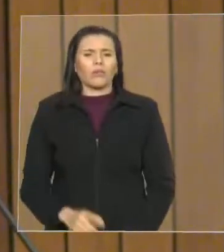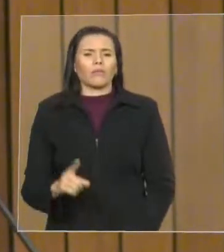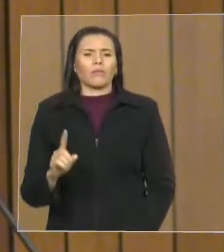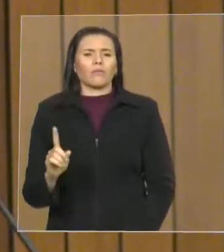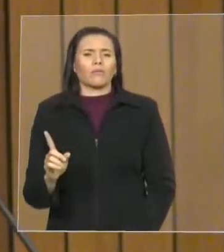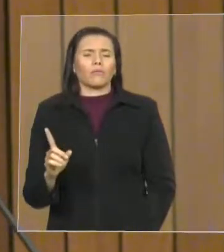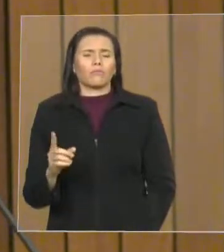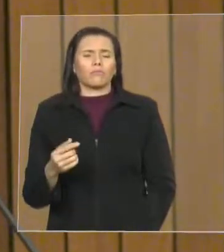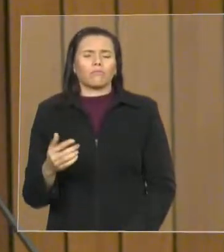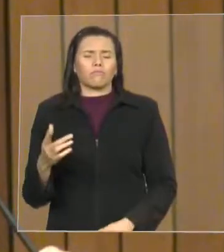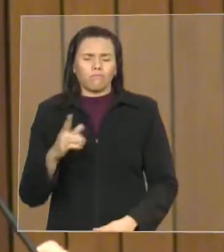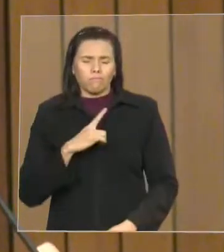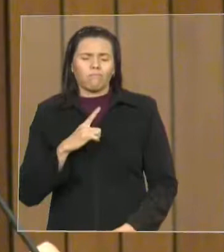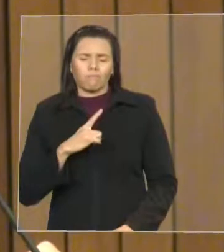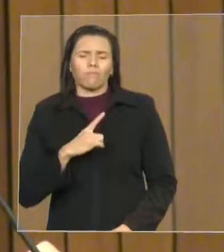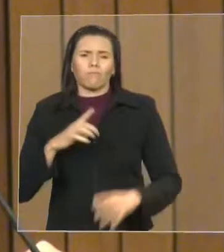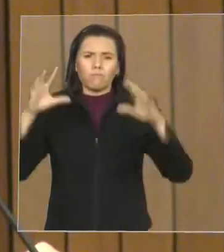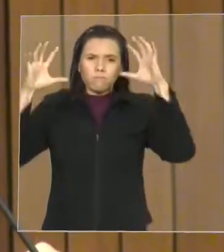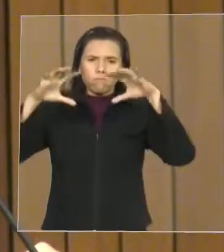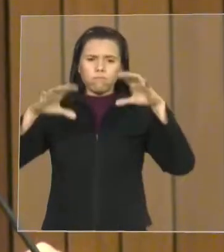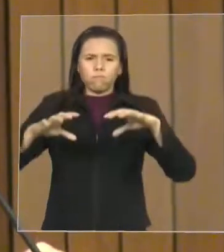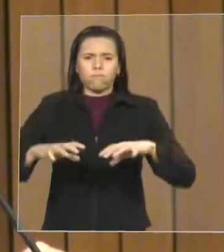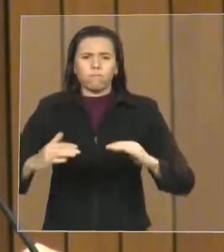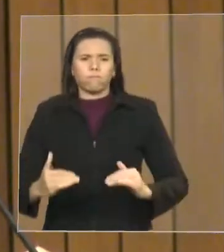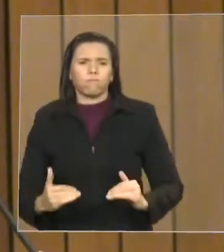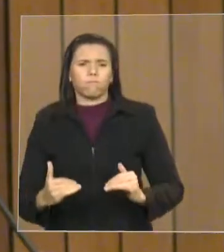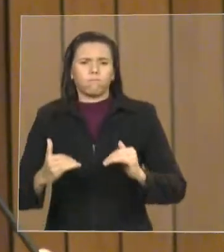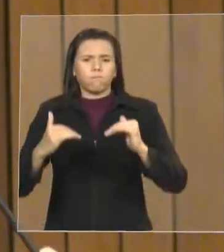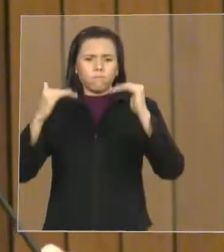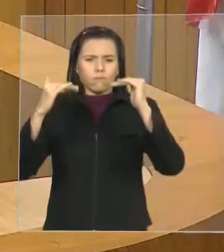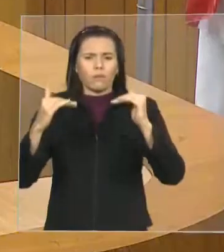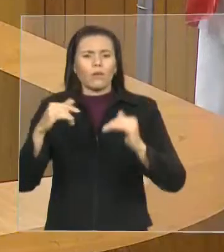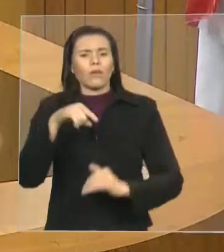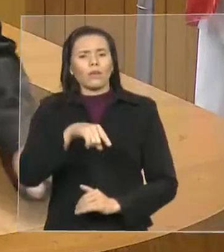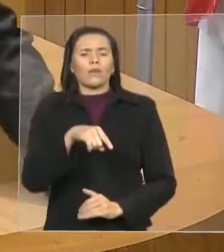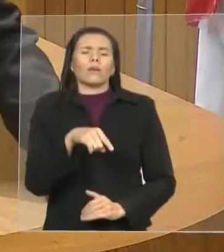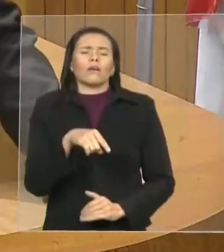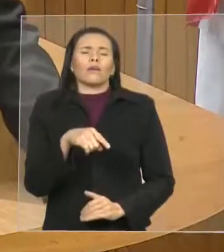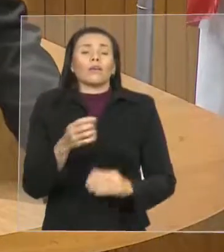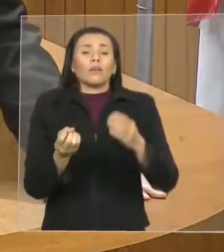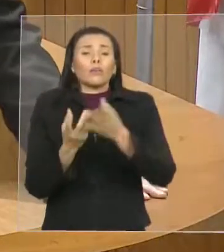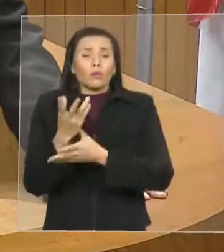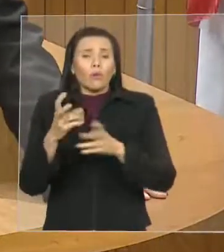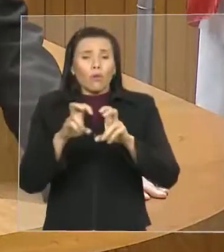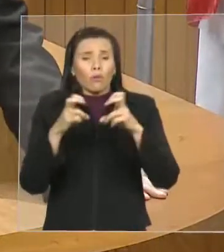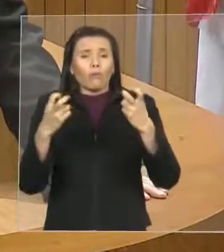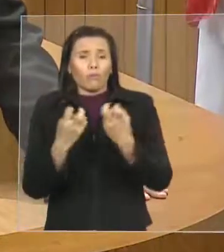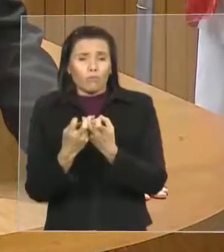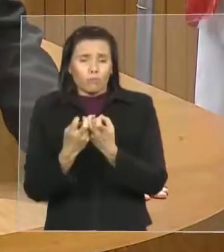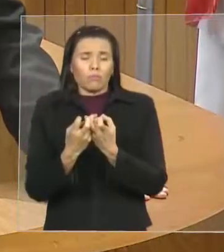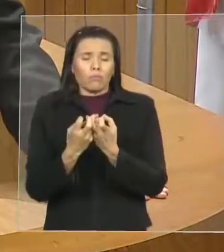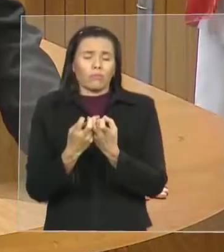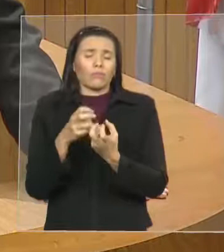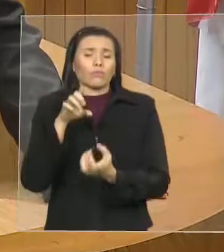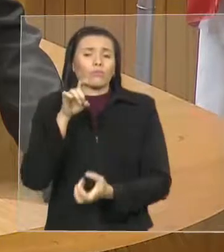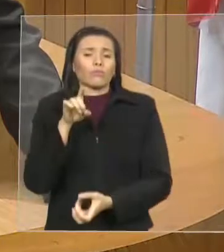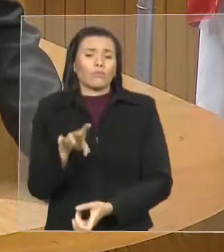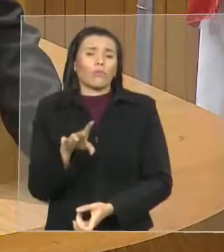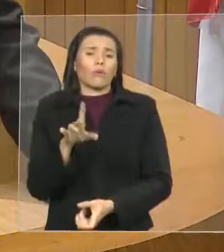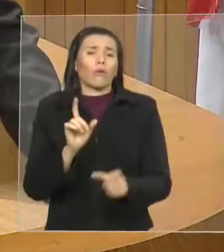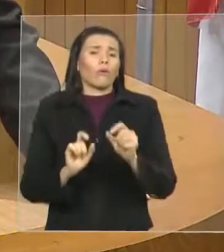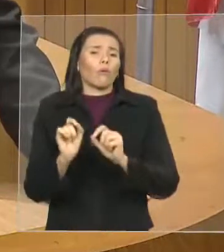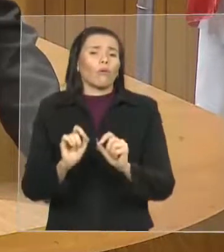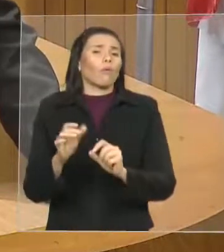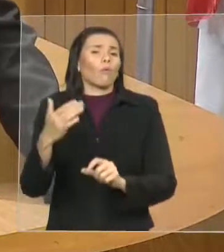suas ações não tivessem sido realizadas. Só que o comitê é muito claro. O comitê, ele serve, está no nome dele, para prevenir e